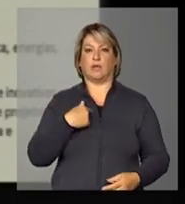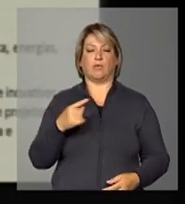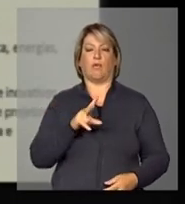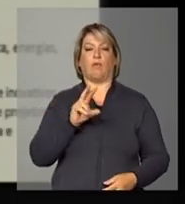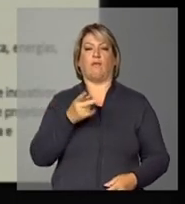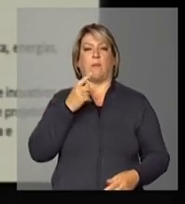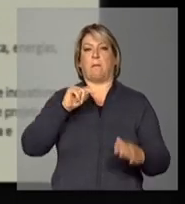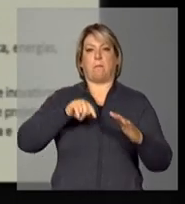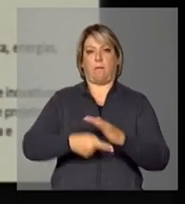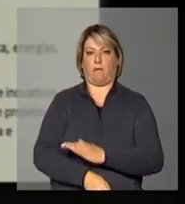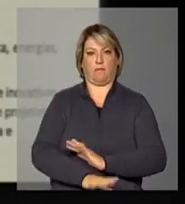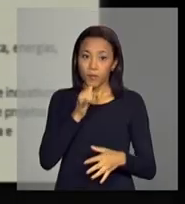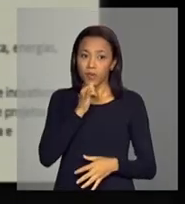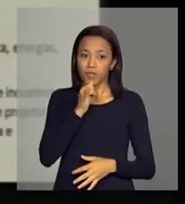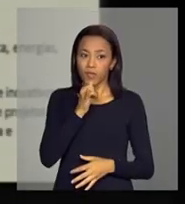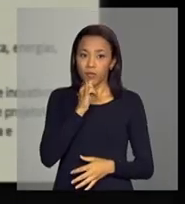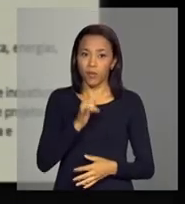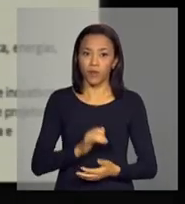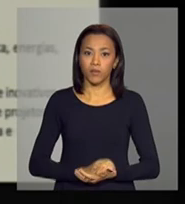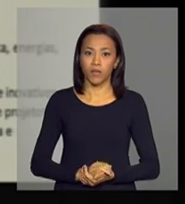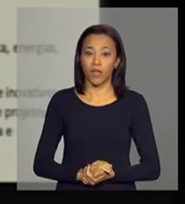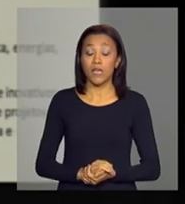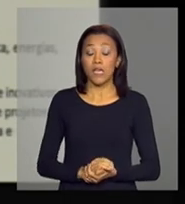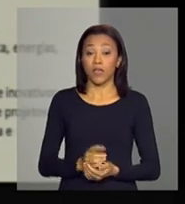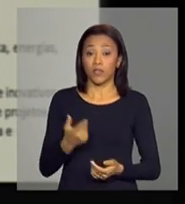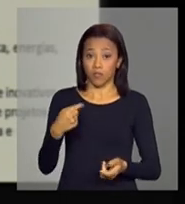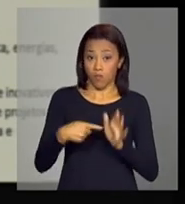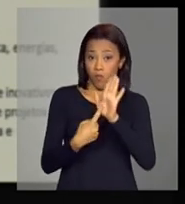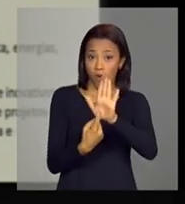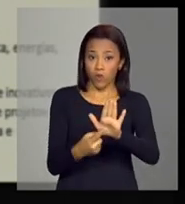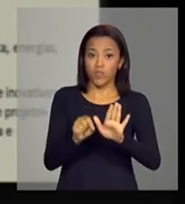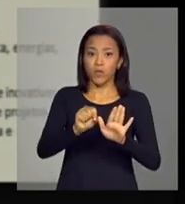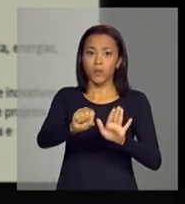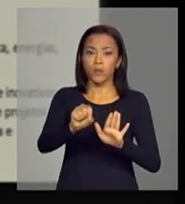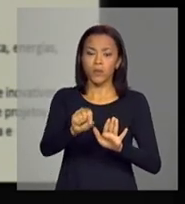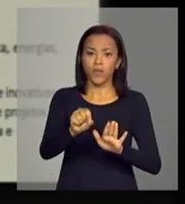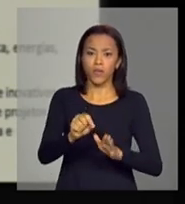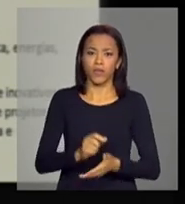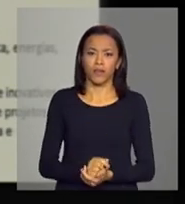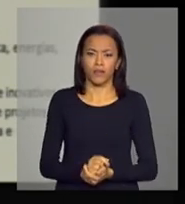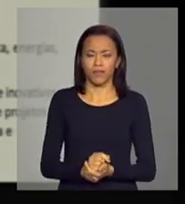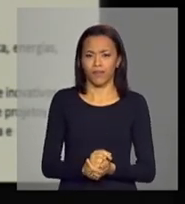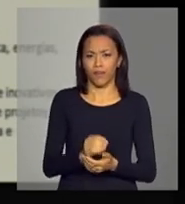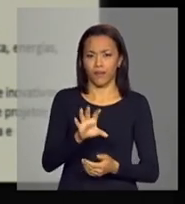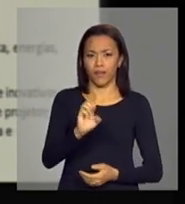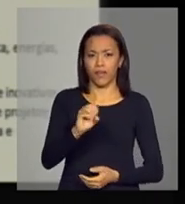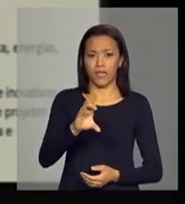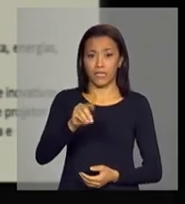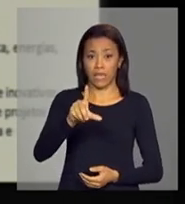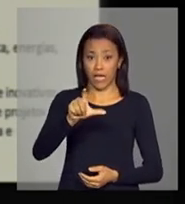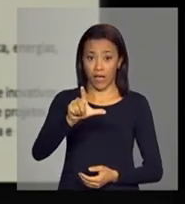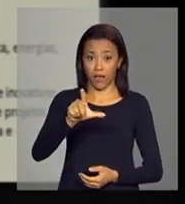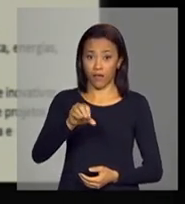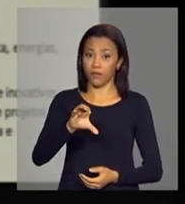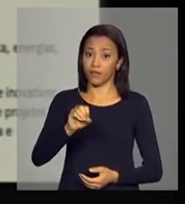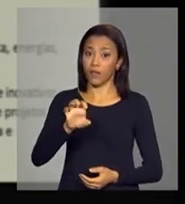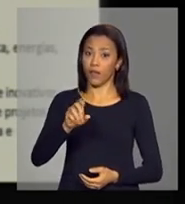profundamente. Uma robustez cambial, reservas externas na escala de quase